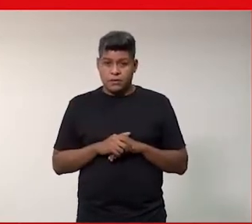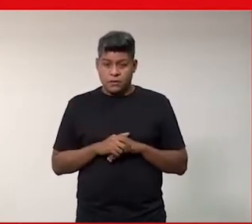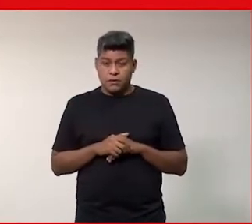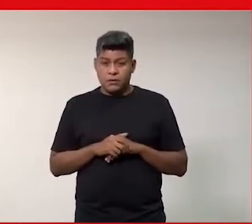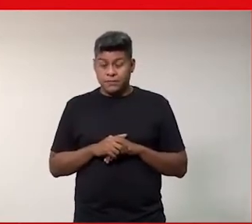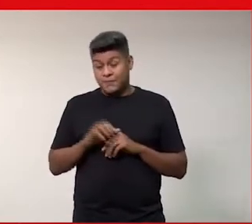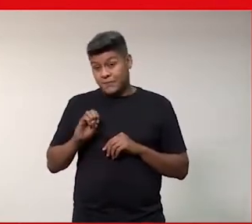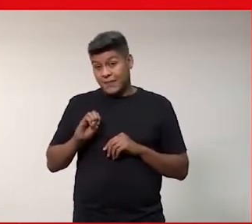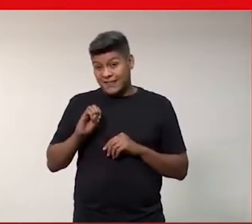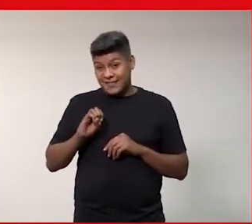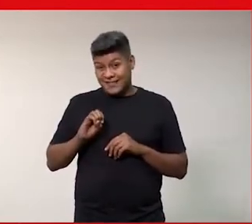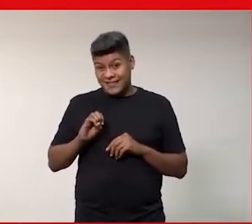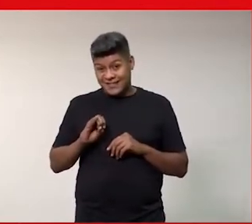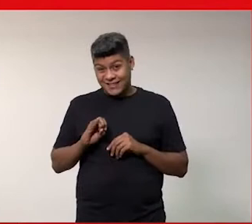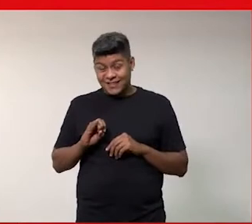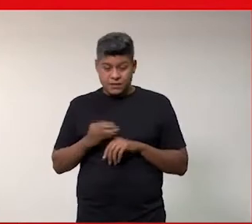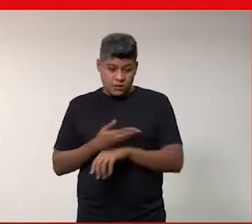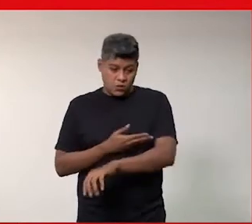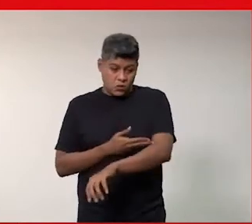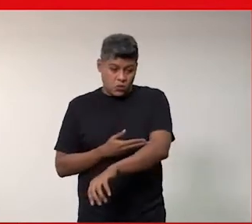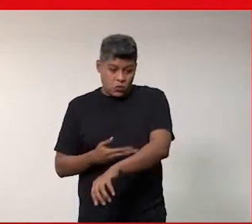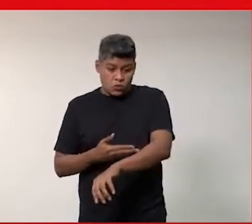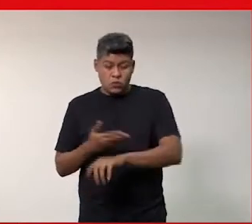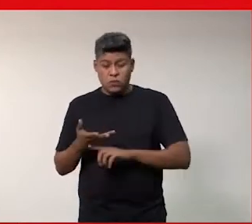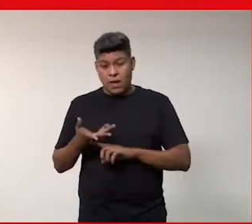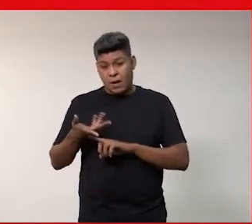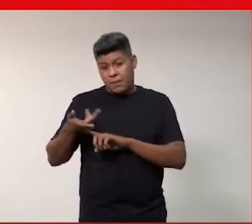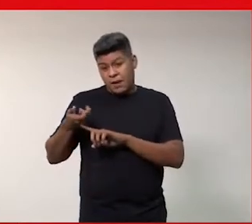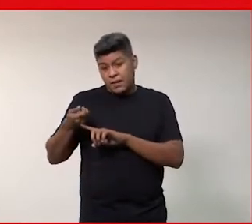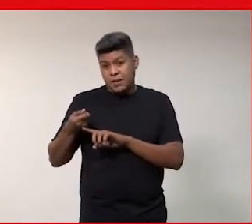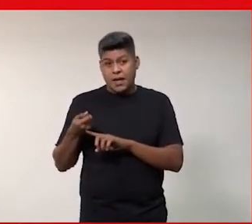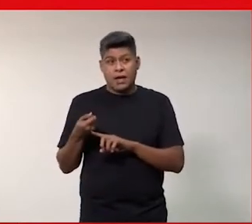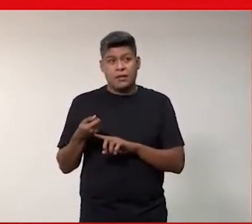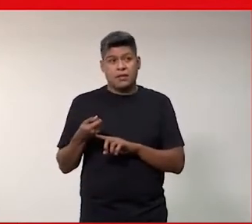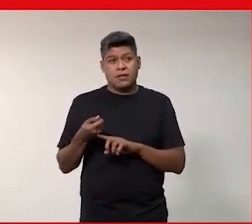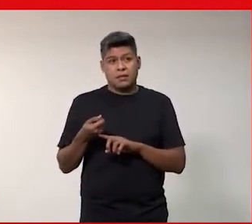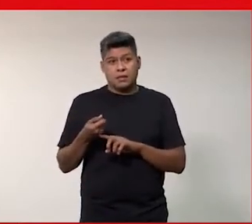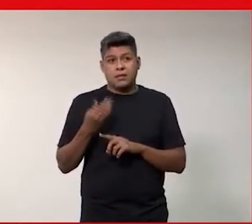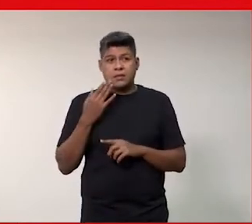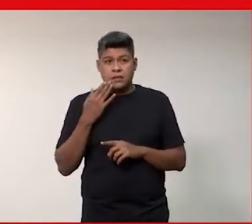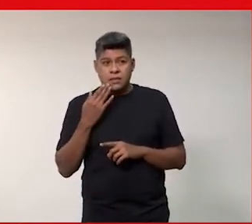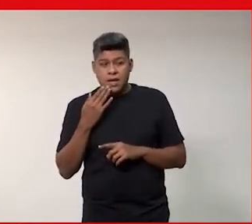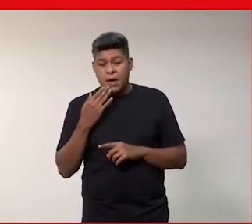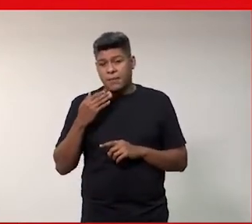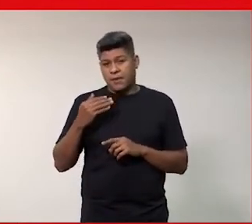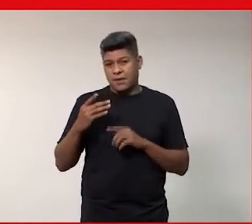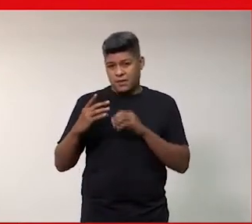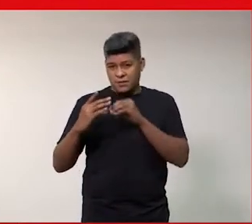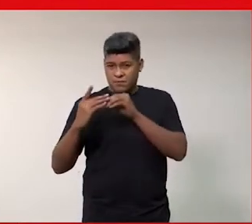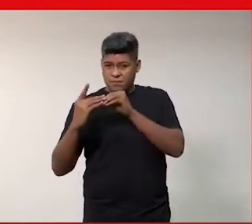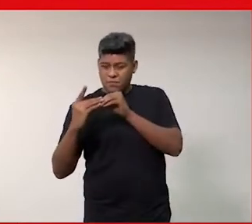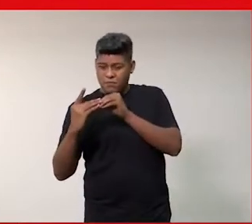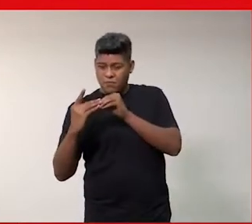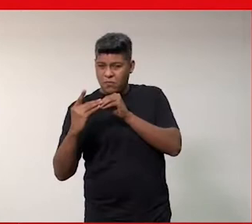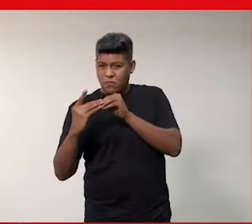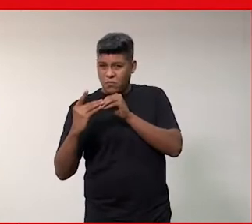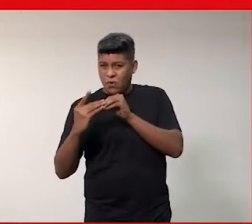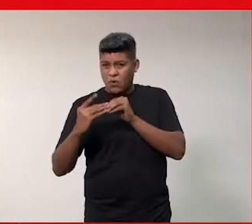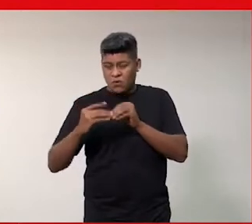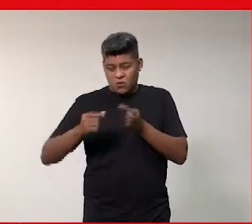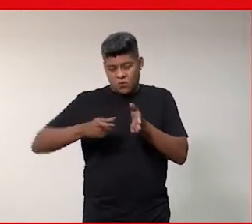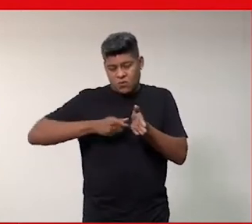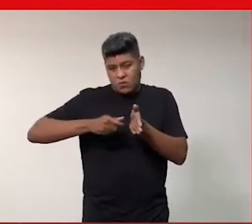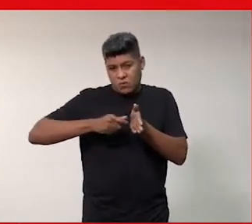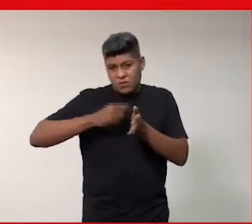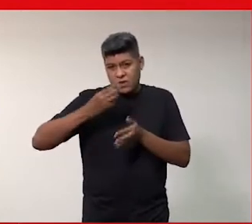se você tem o hábito, se você tem a habilidade de instalar novos equipamentos, como molde, impressora, câmera, e aí, 31